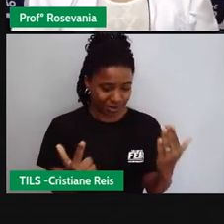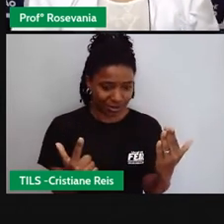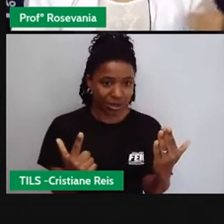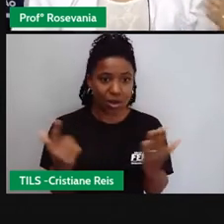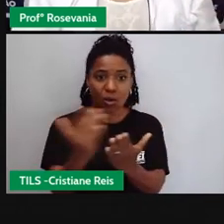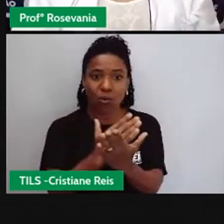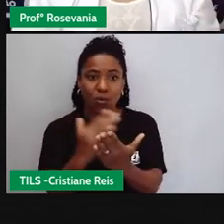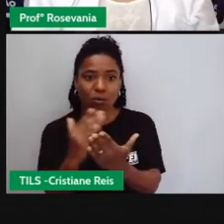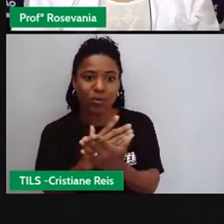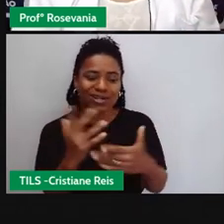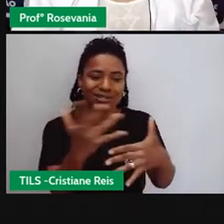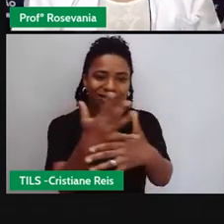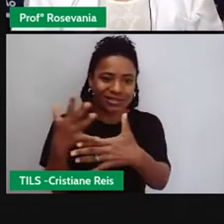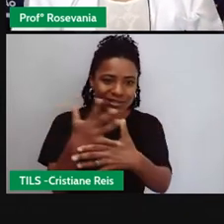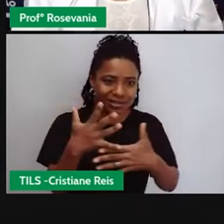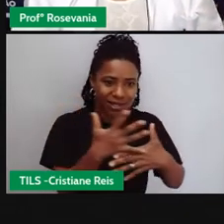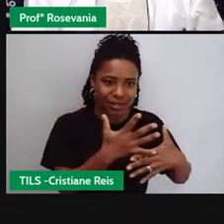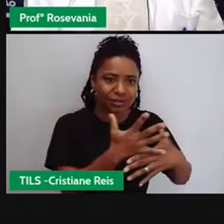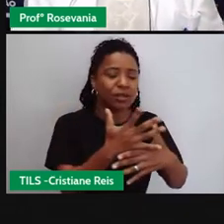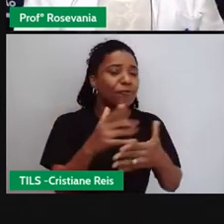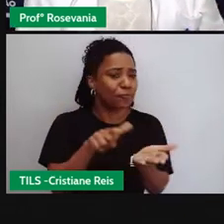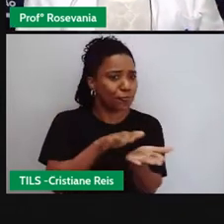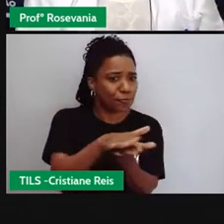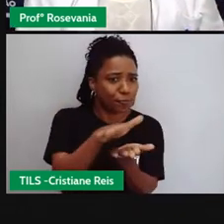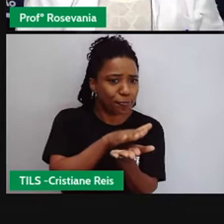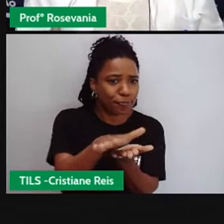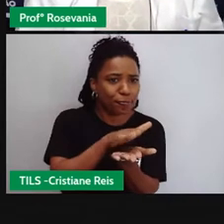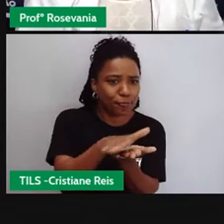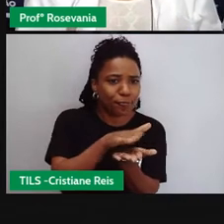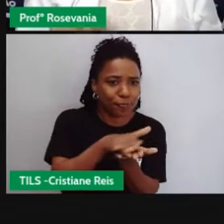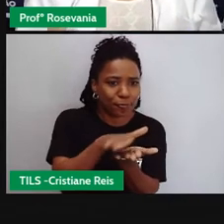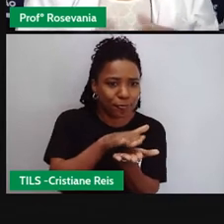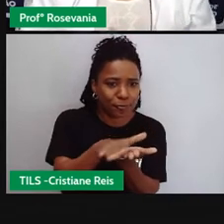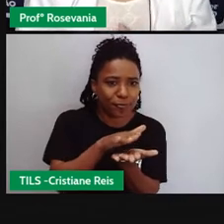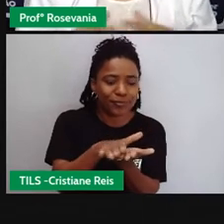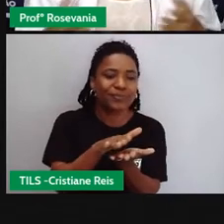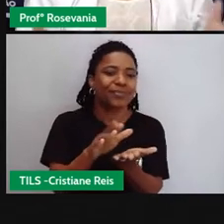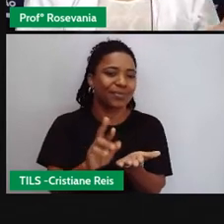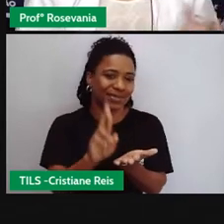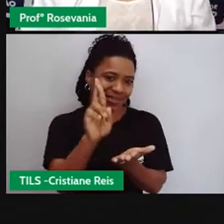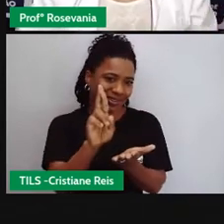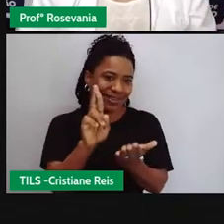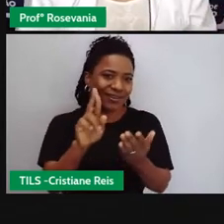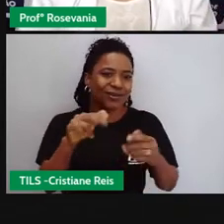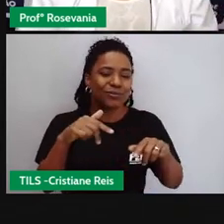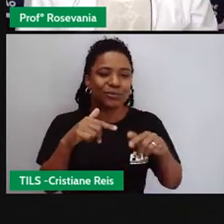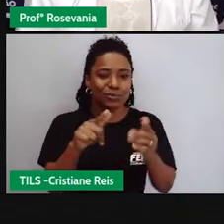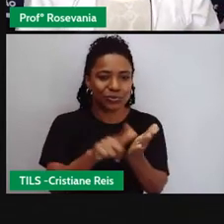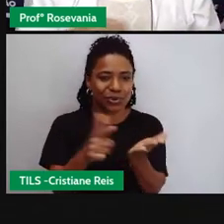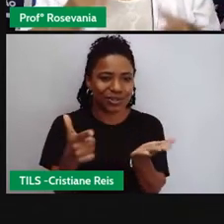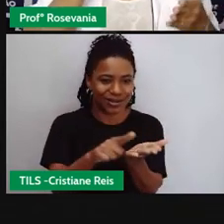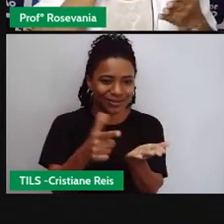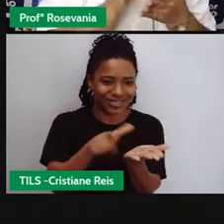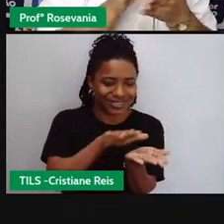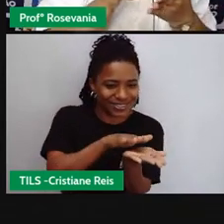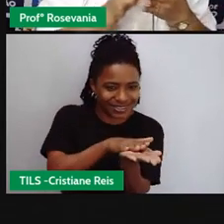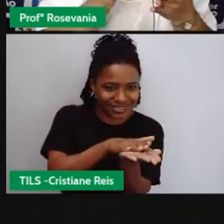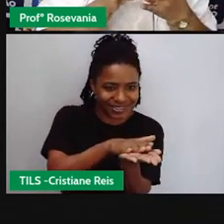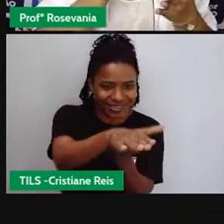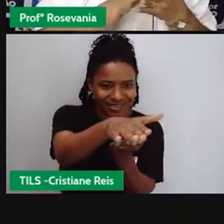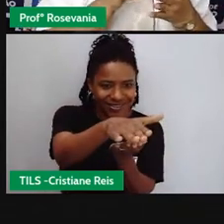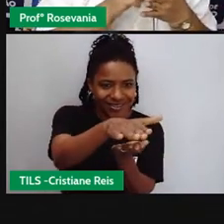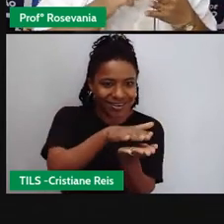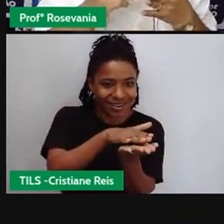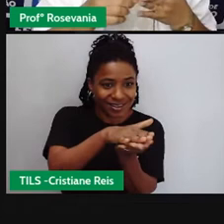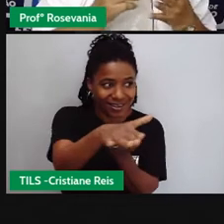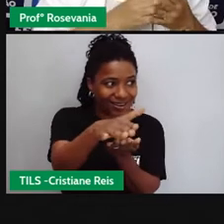cidades não eram todas as cidades que tinham um local lá para emprestar o jornal ele era letrinha por